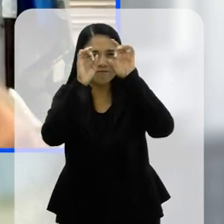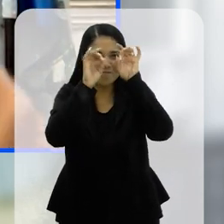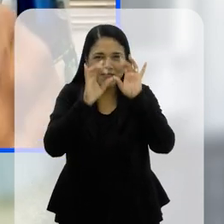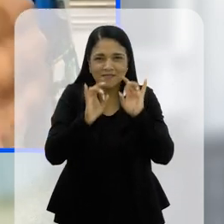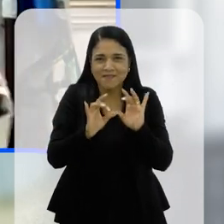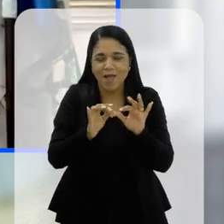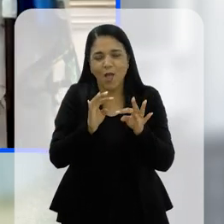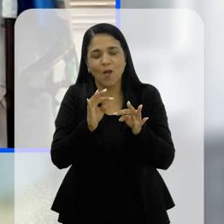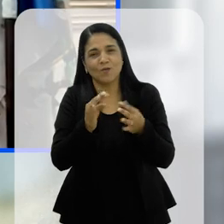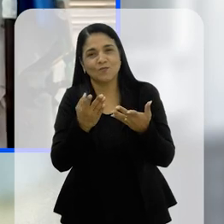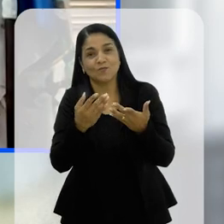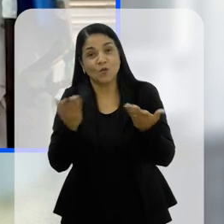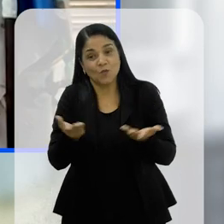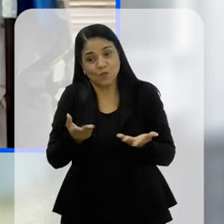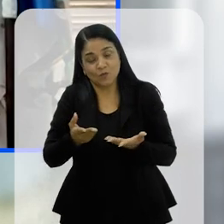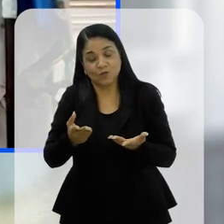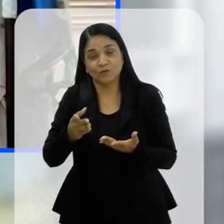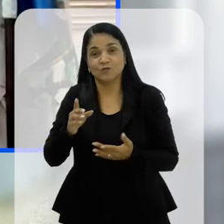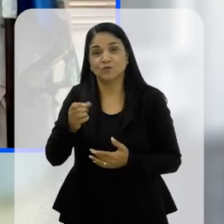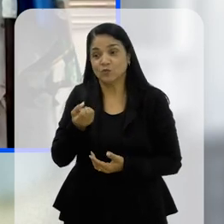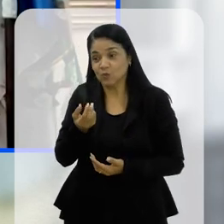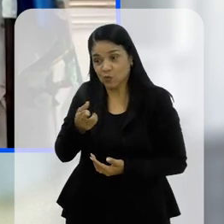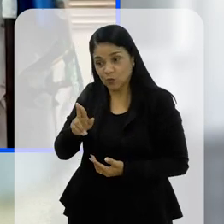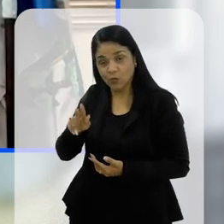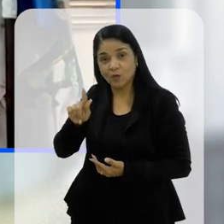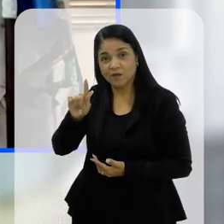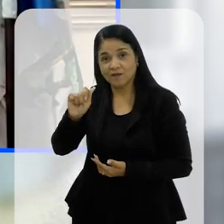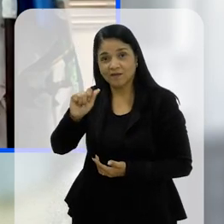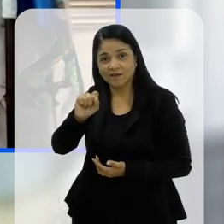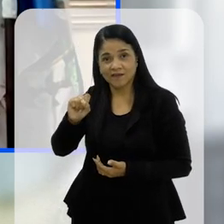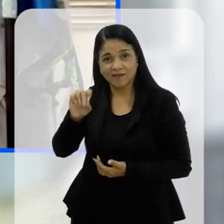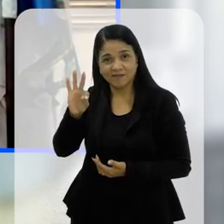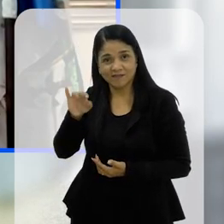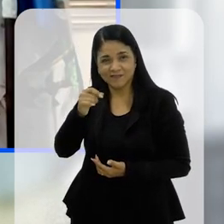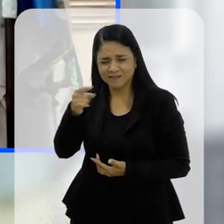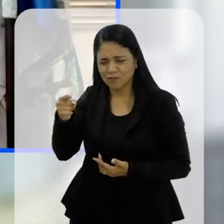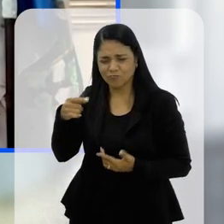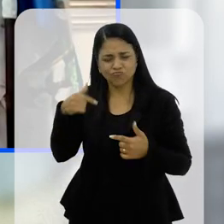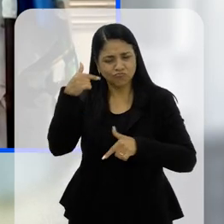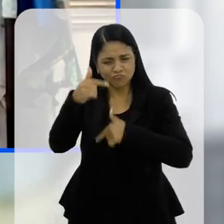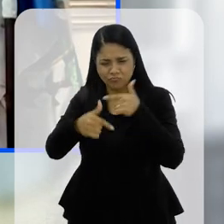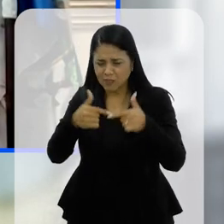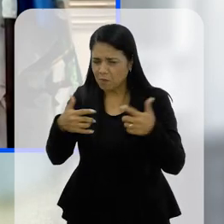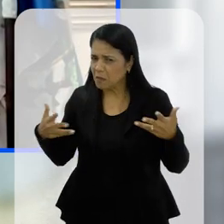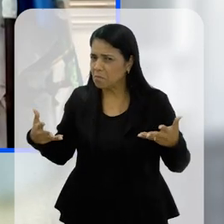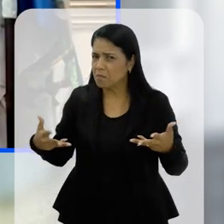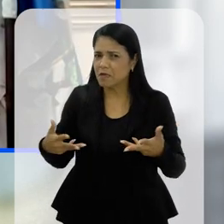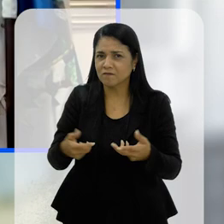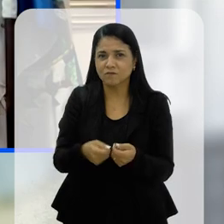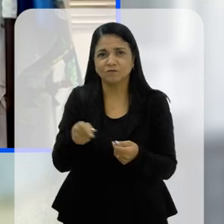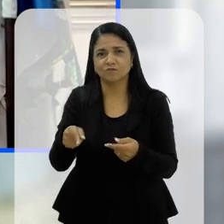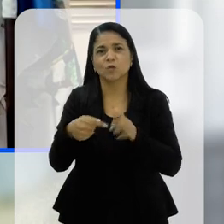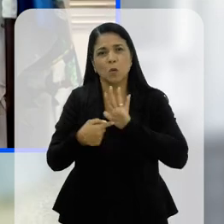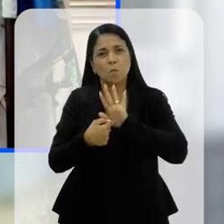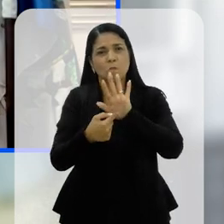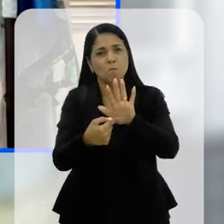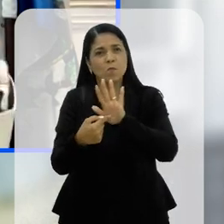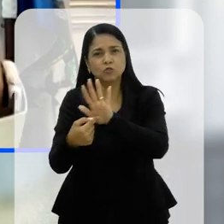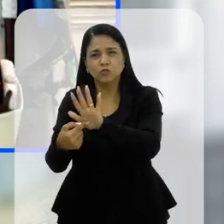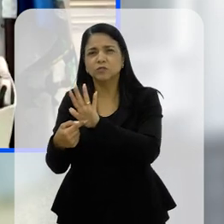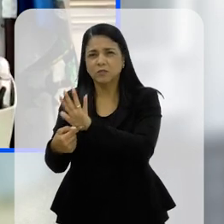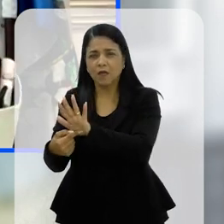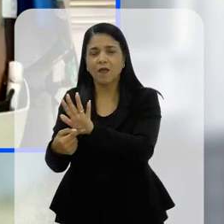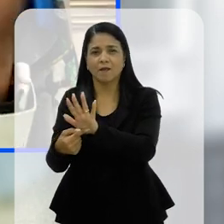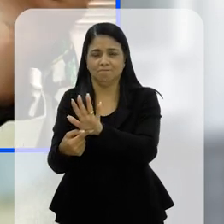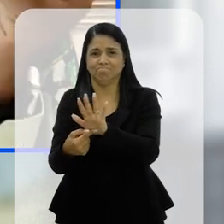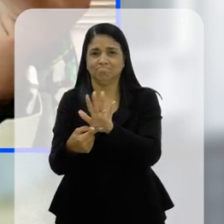especial. E hoje, esse doutor Gaston está fazendo um trabalho muito bonito lá, muito bacana, e eu quero mostrar